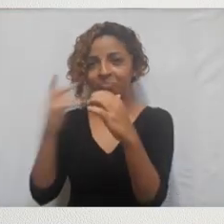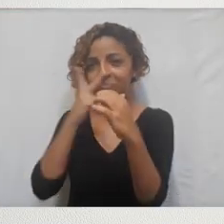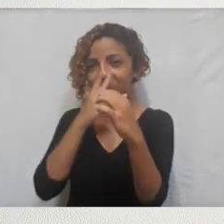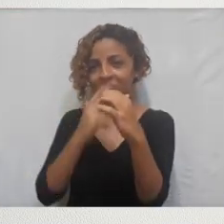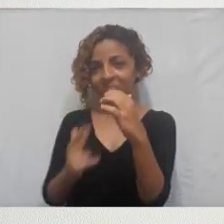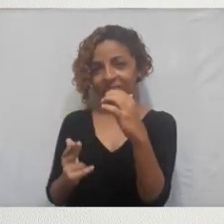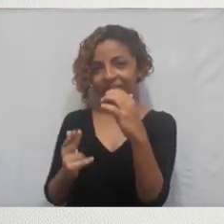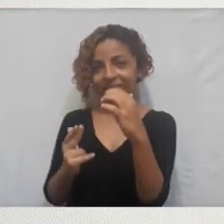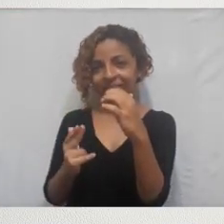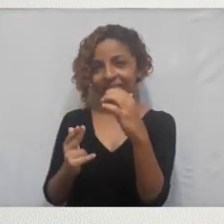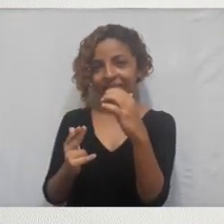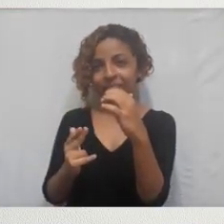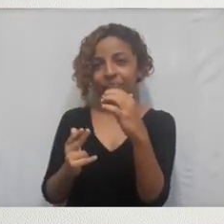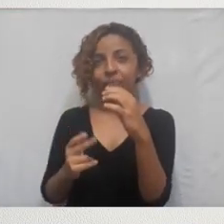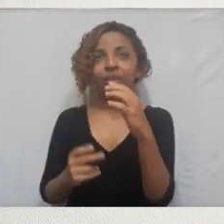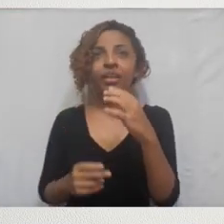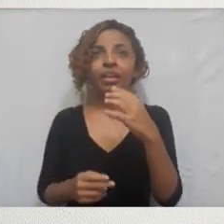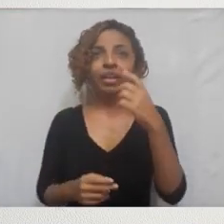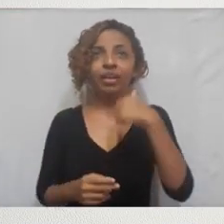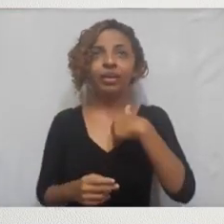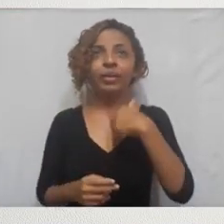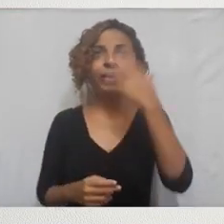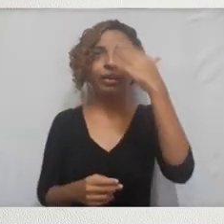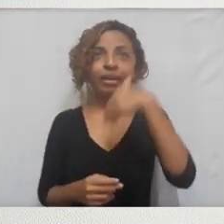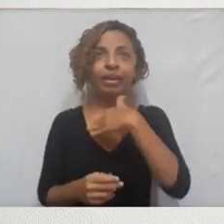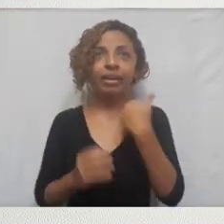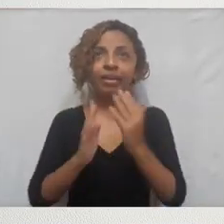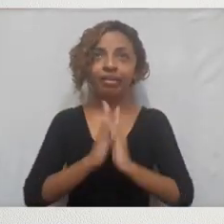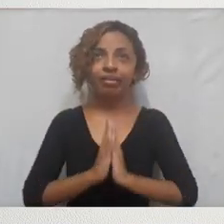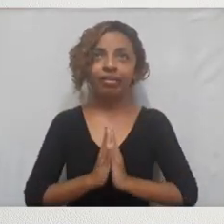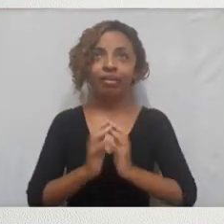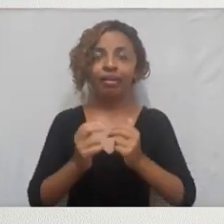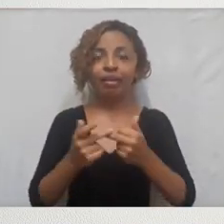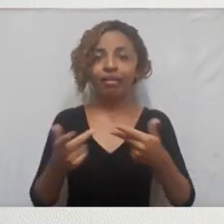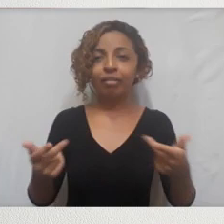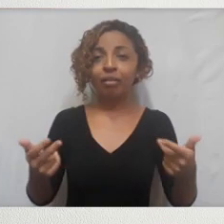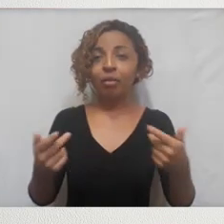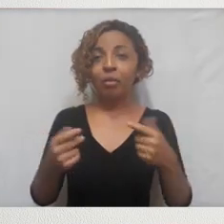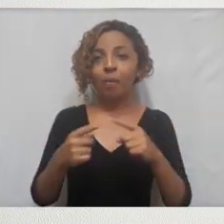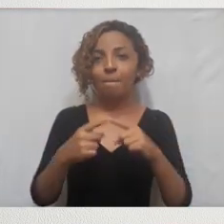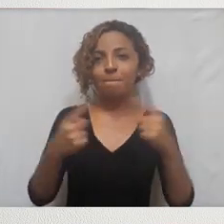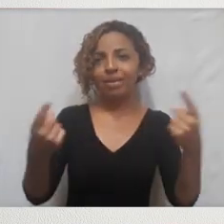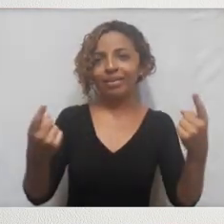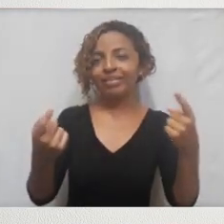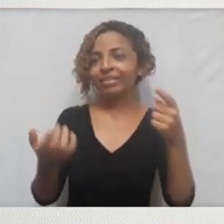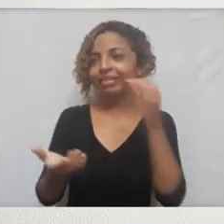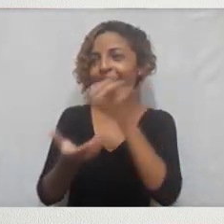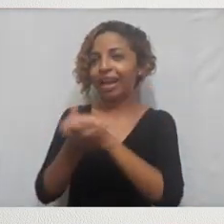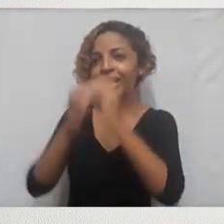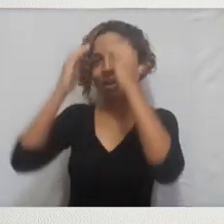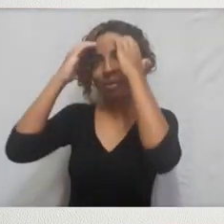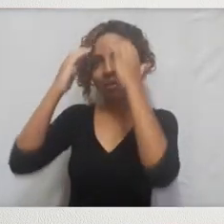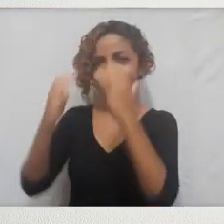que é rezar e pregar pela família dele, mas ele, simplesmente, não respeita, porque ele tem vários casos extraconjugais,